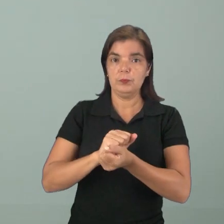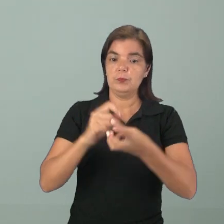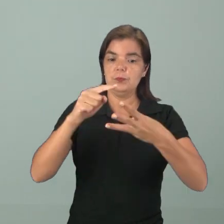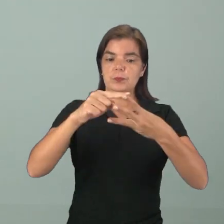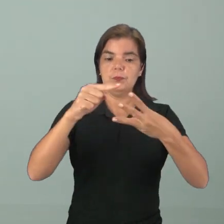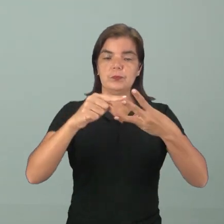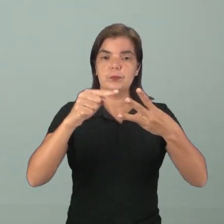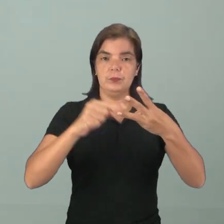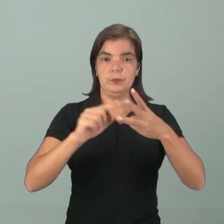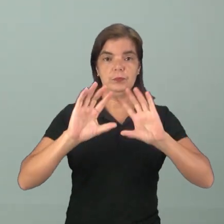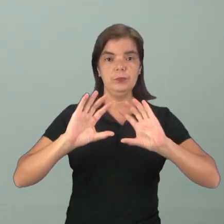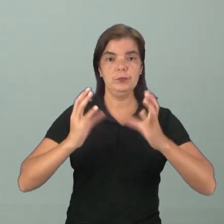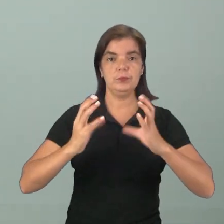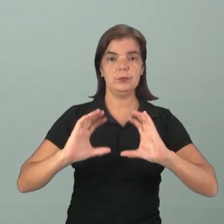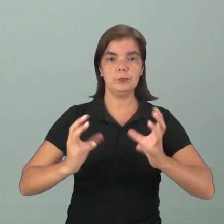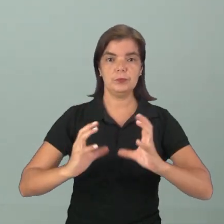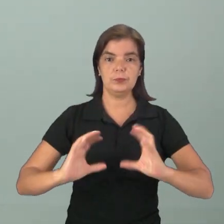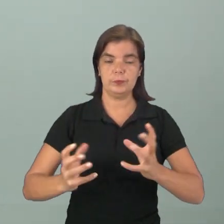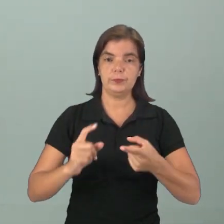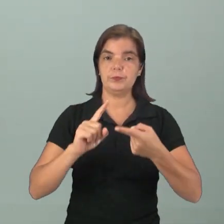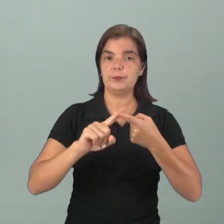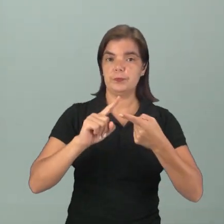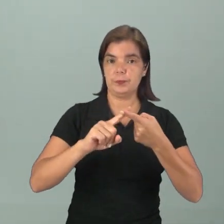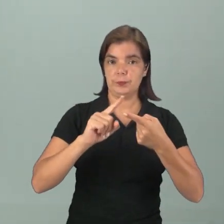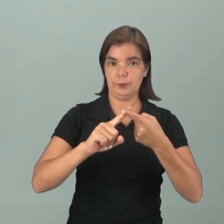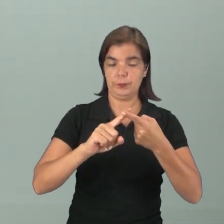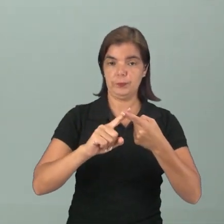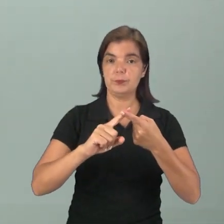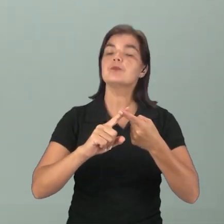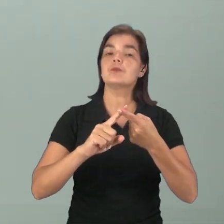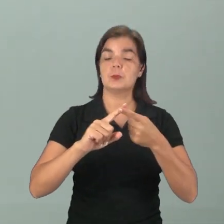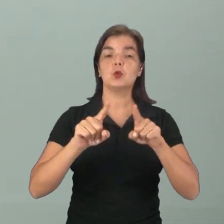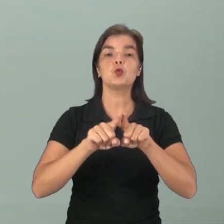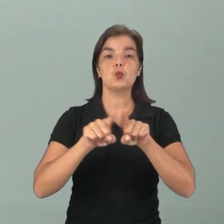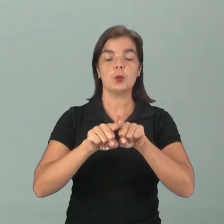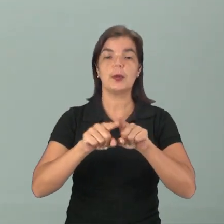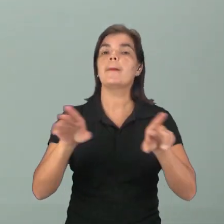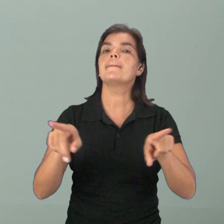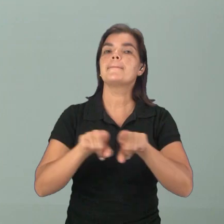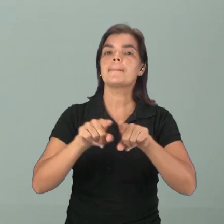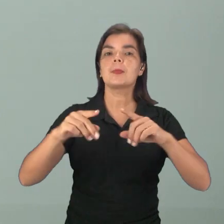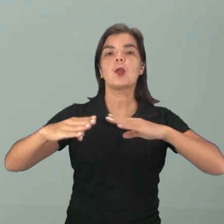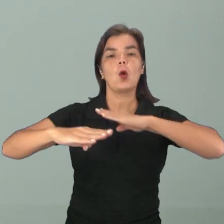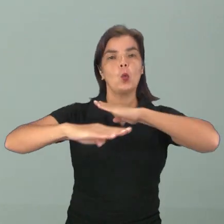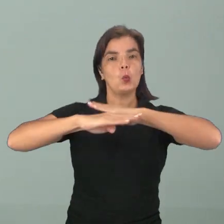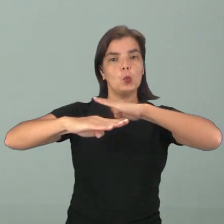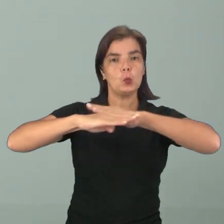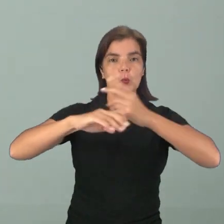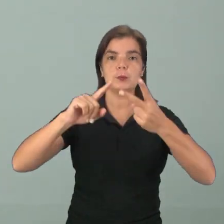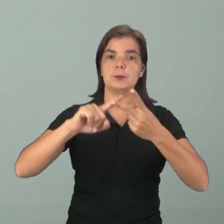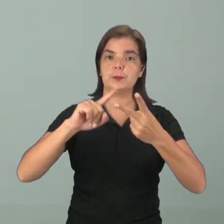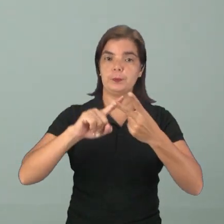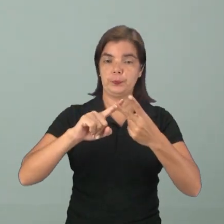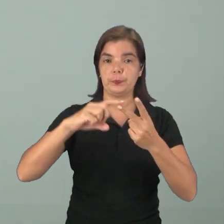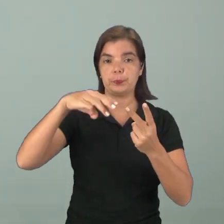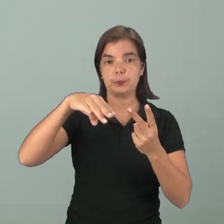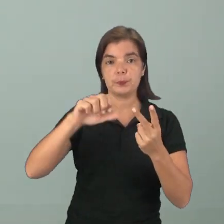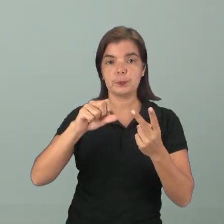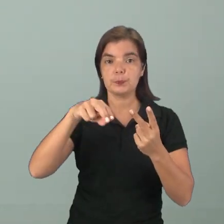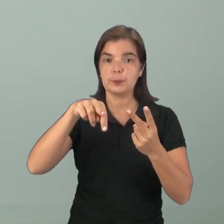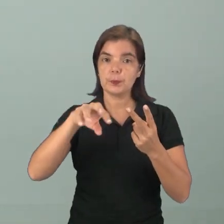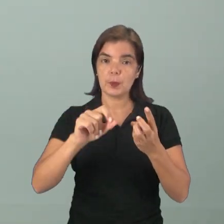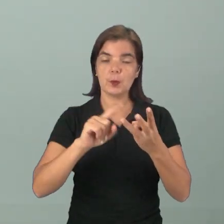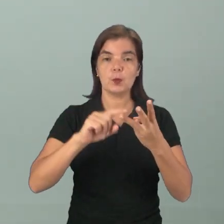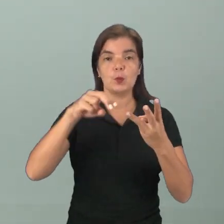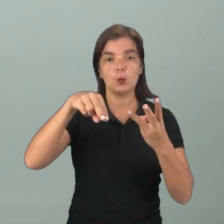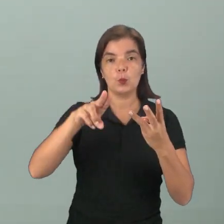camadas. E essas três camadas são chamadas de crosta terrestre, manto e núcleo. Crosta terrestre, onde a gente